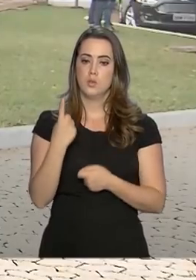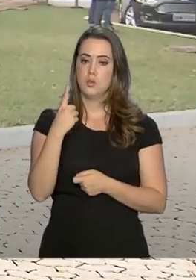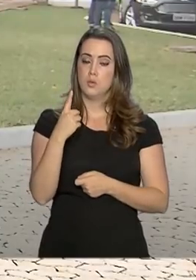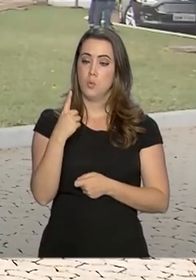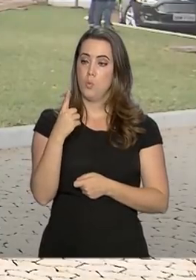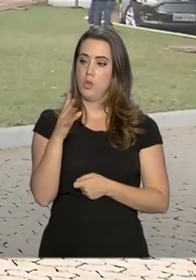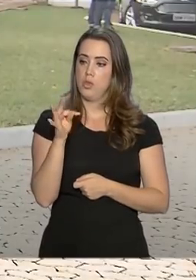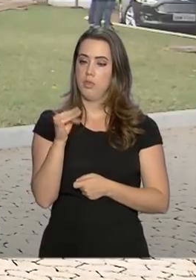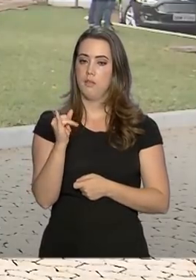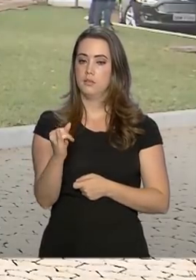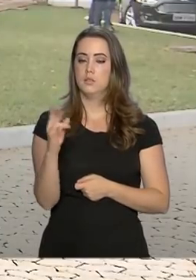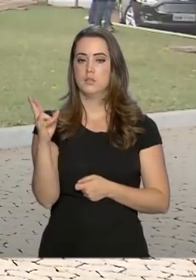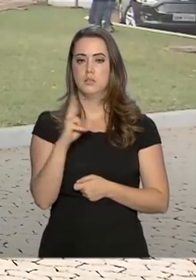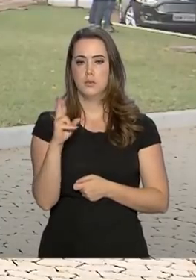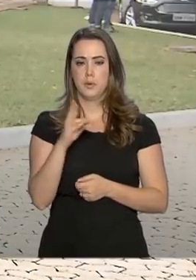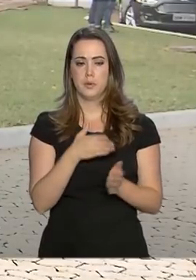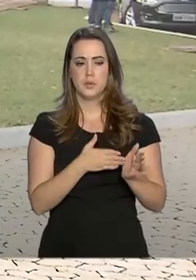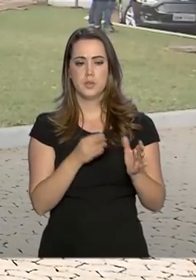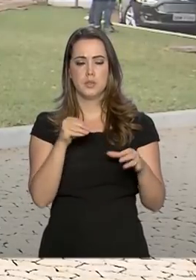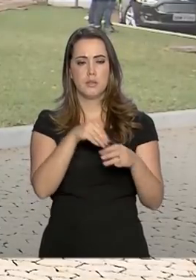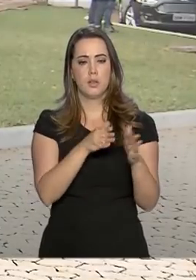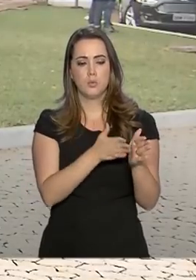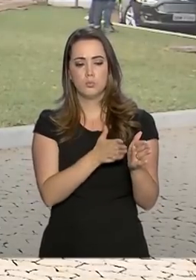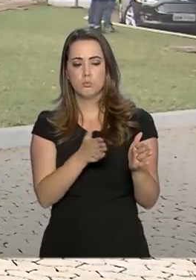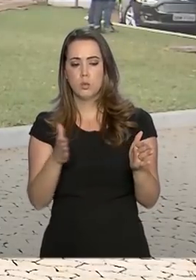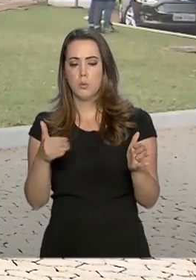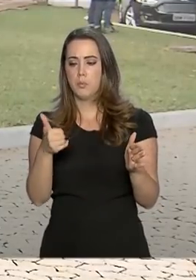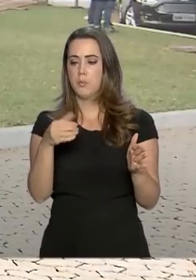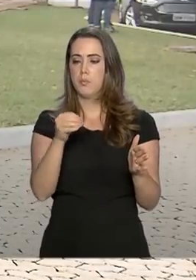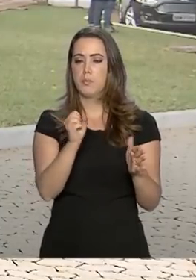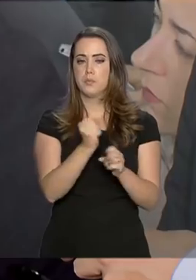trilhão de reais dentro de 10 anos Vamos conferir